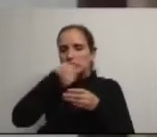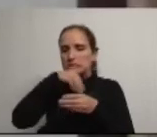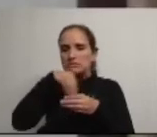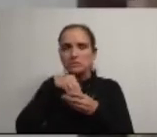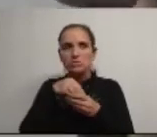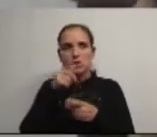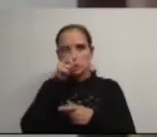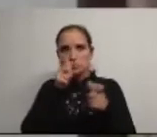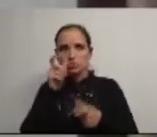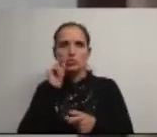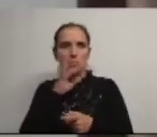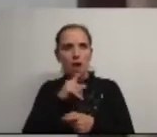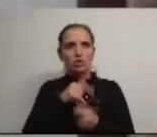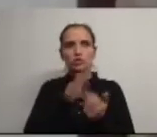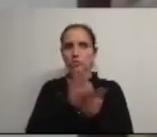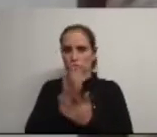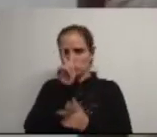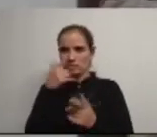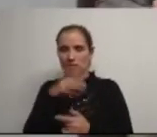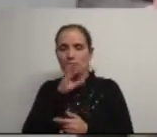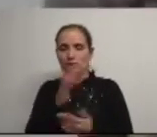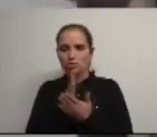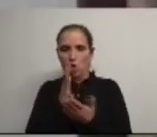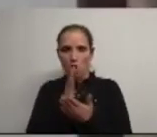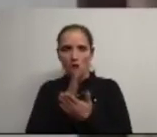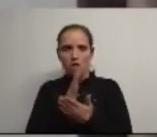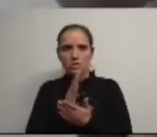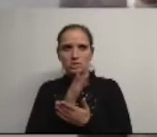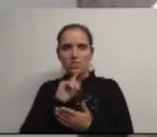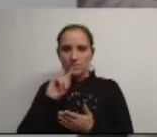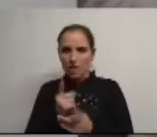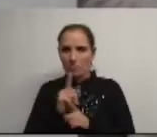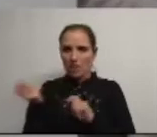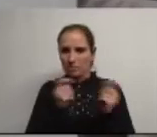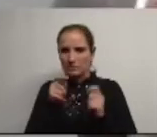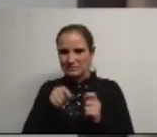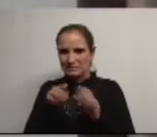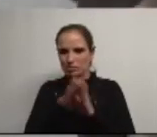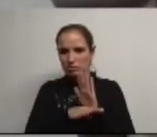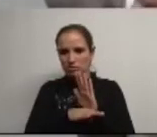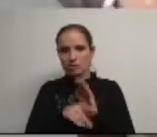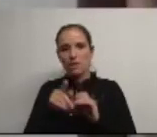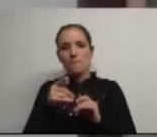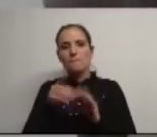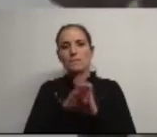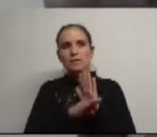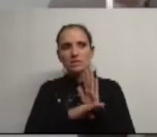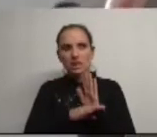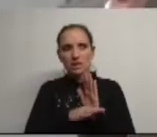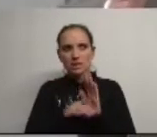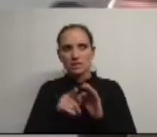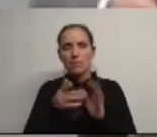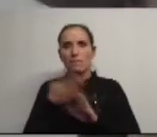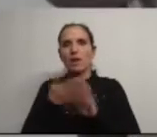pessoas os pais toda a gente que tem filhos nas escolas deve debater estas matérias não deve ser uma matéria decidida dá